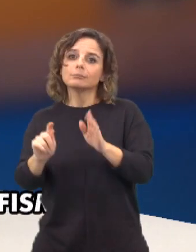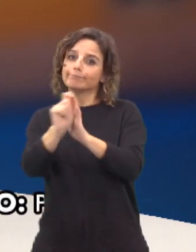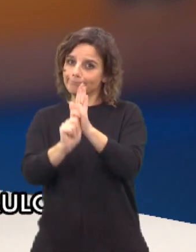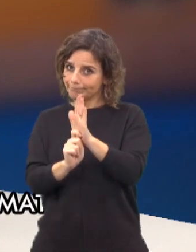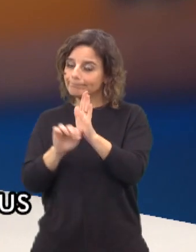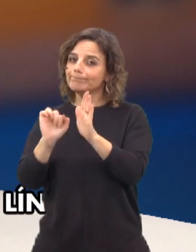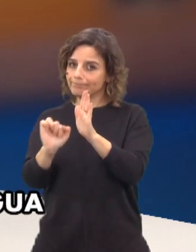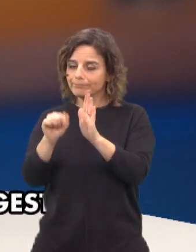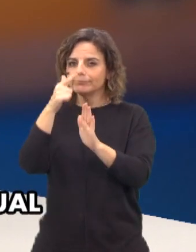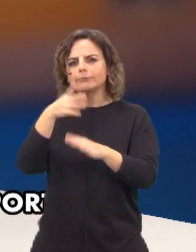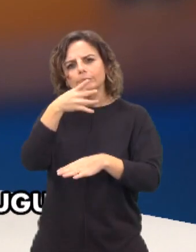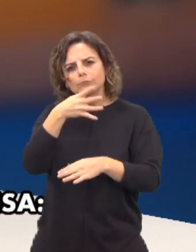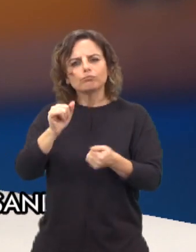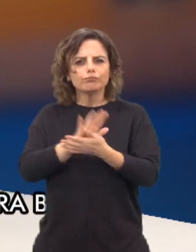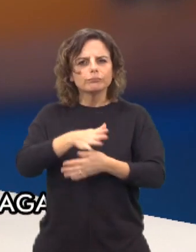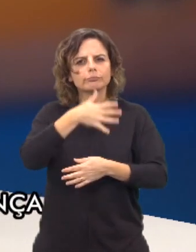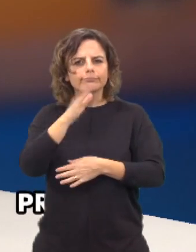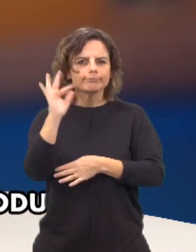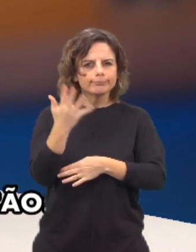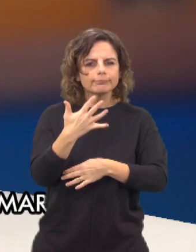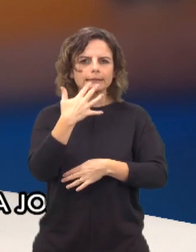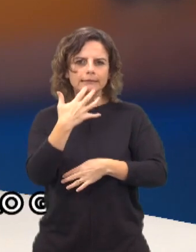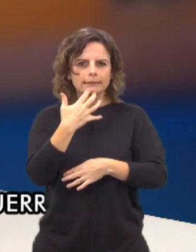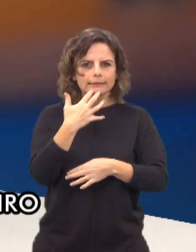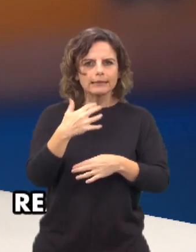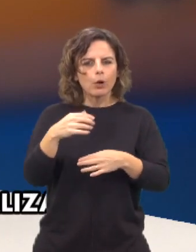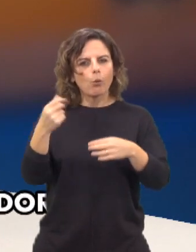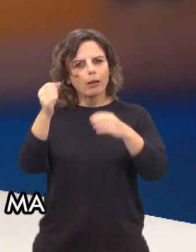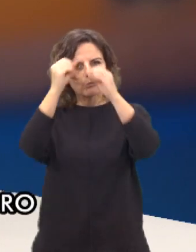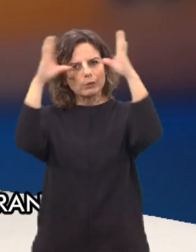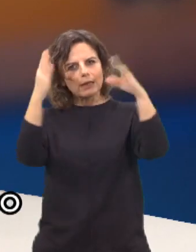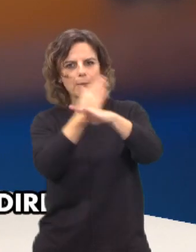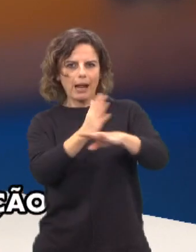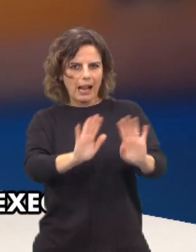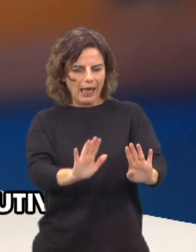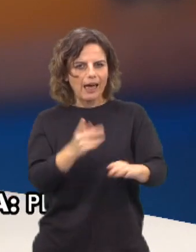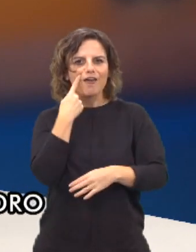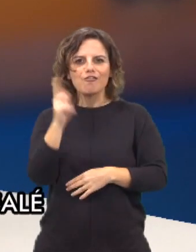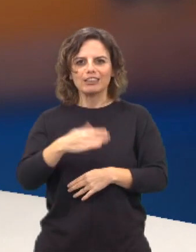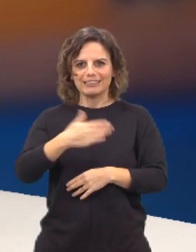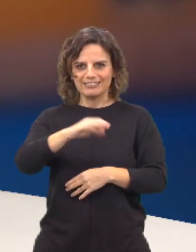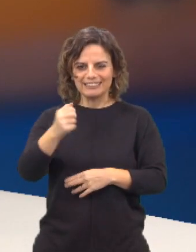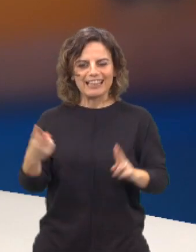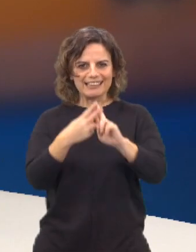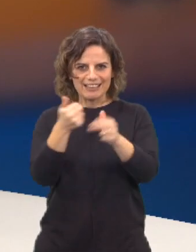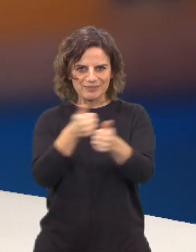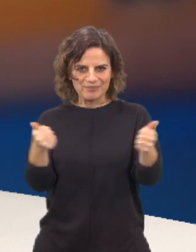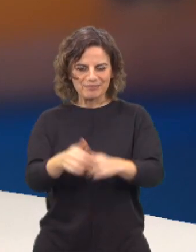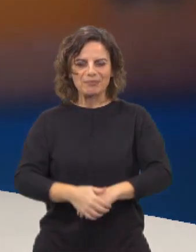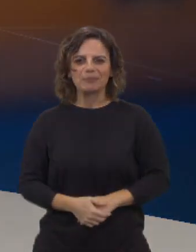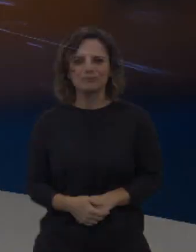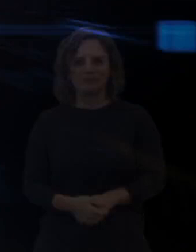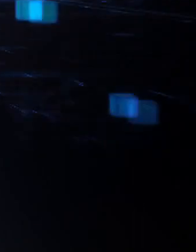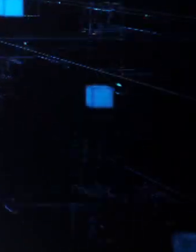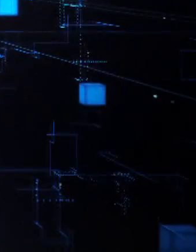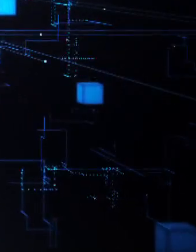deontológico de quem relata acontecimentos com rigor e sem preconceitos. Nós voltamos dentro de 15 dias. Até lá, fique bem.